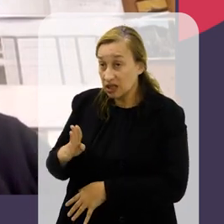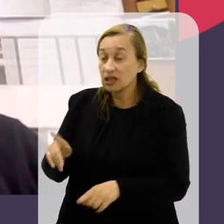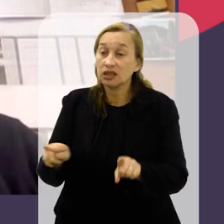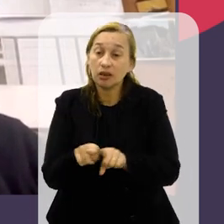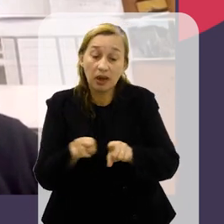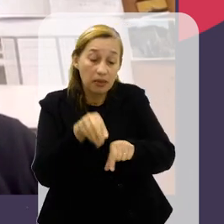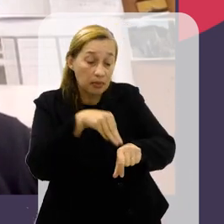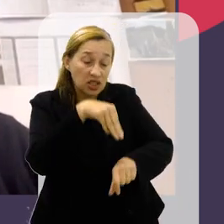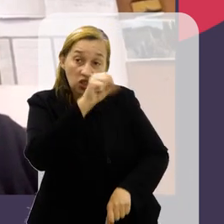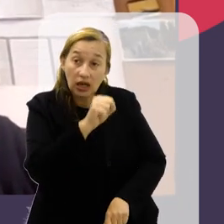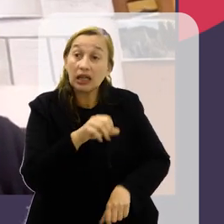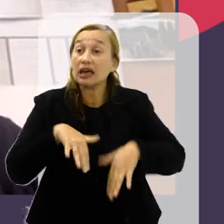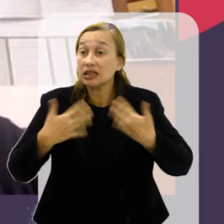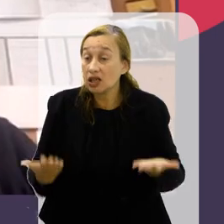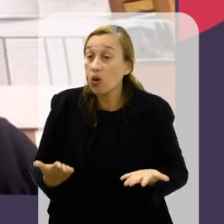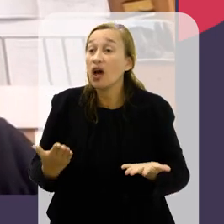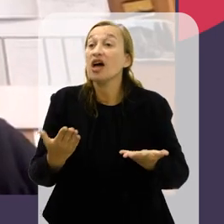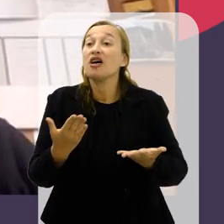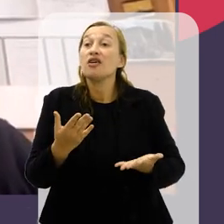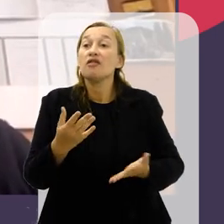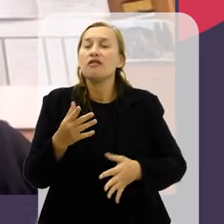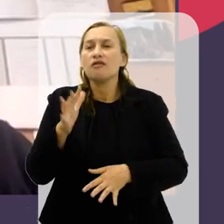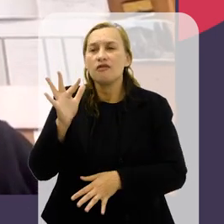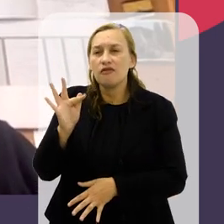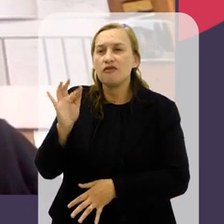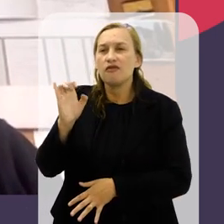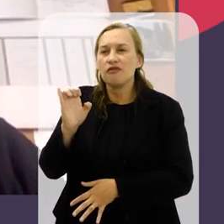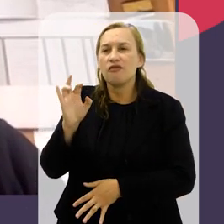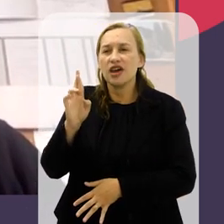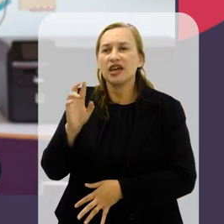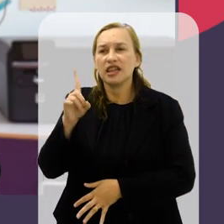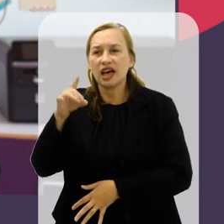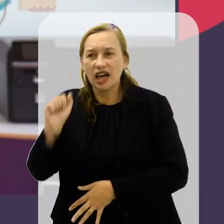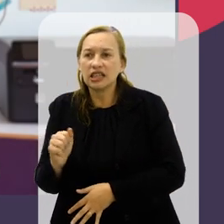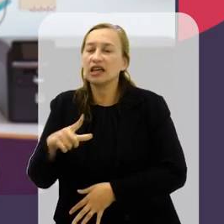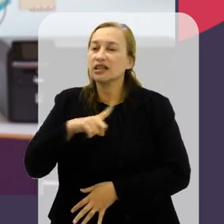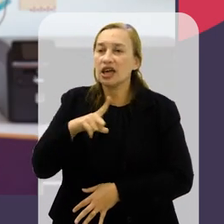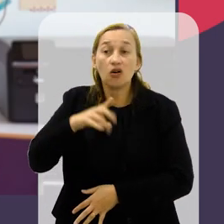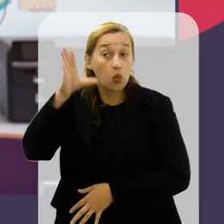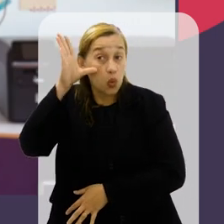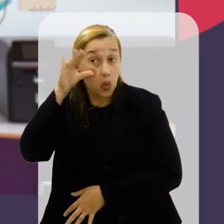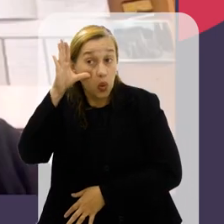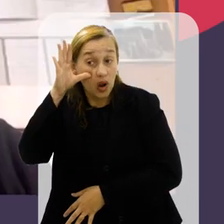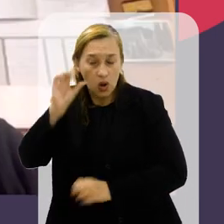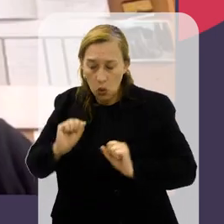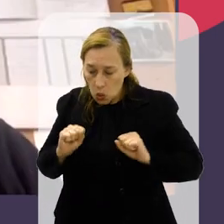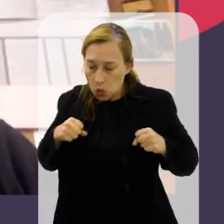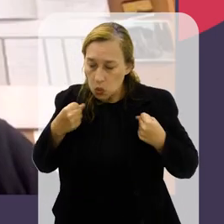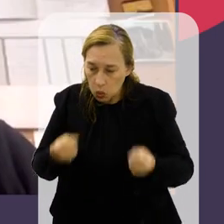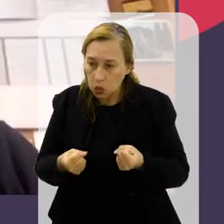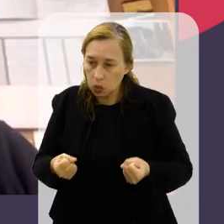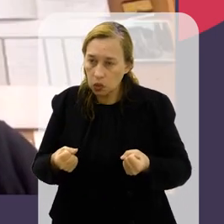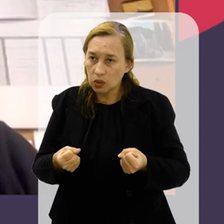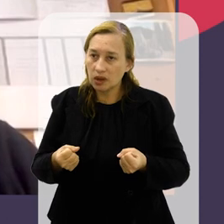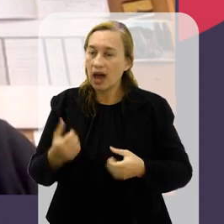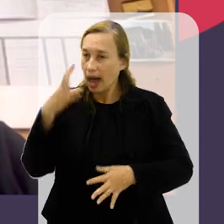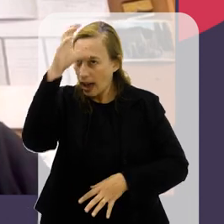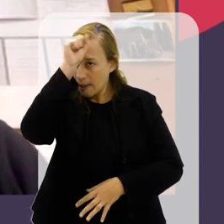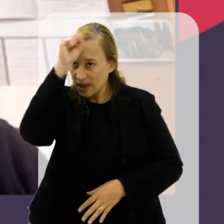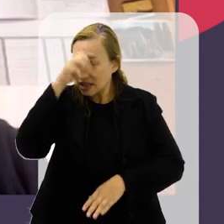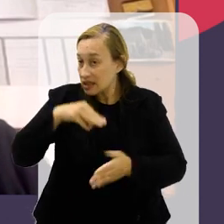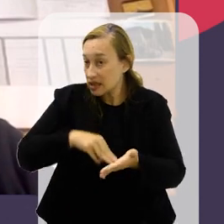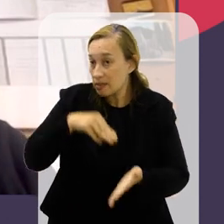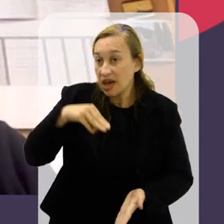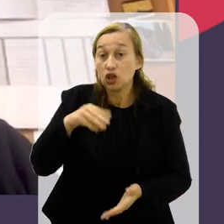nosso cenário brasileiro e muito menos a nível de mestrado, então a Fernanda realmente teve um empenho e um interesse em desenvolver e